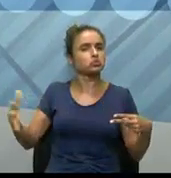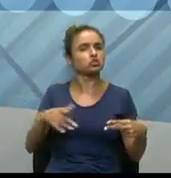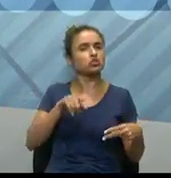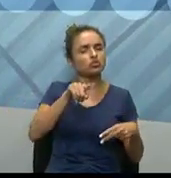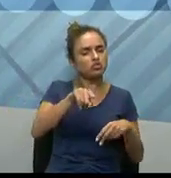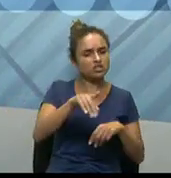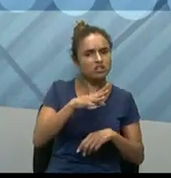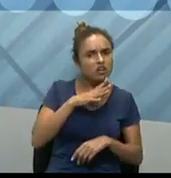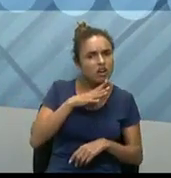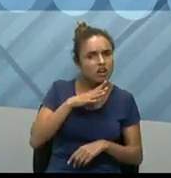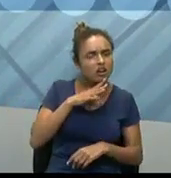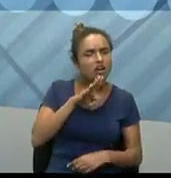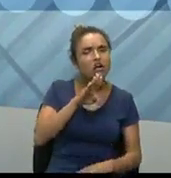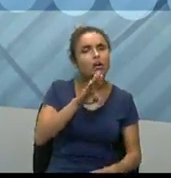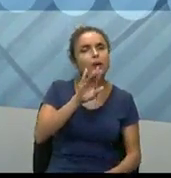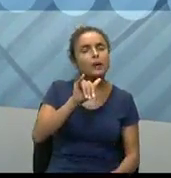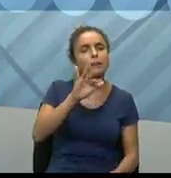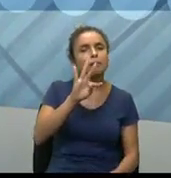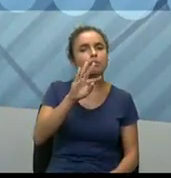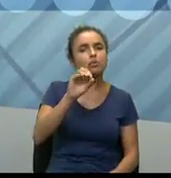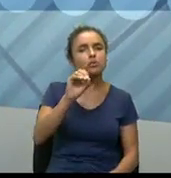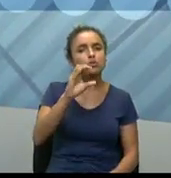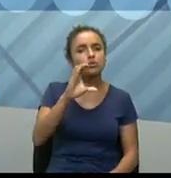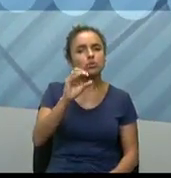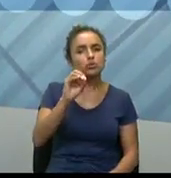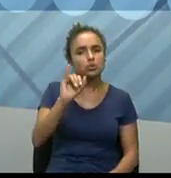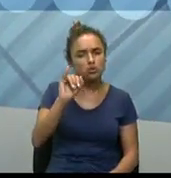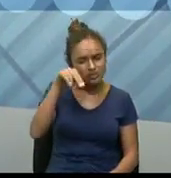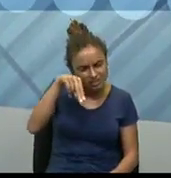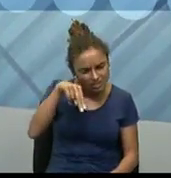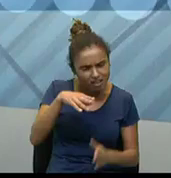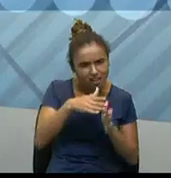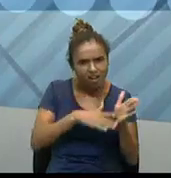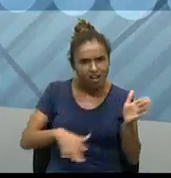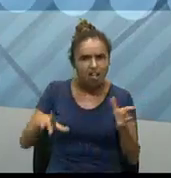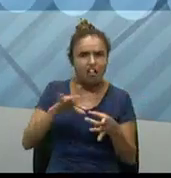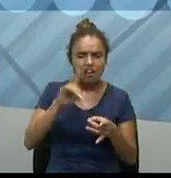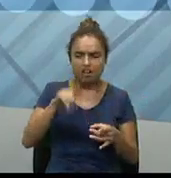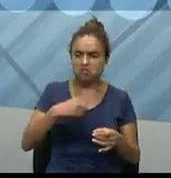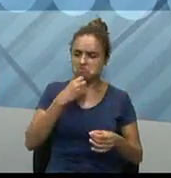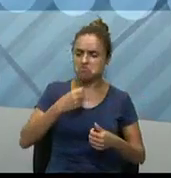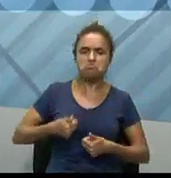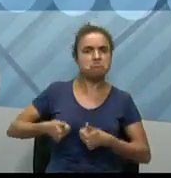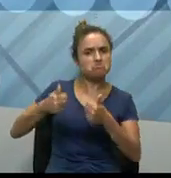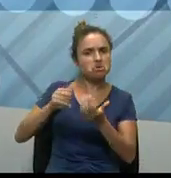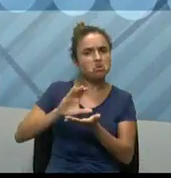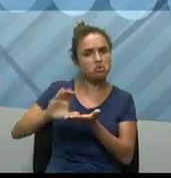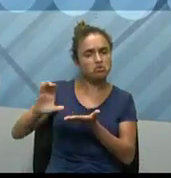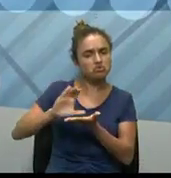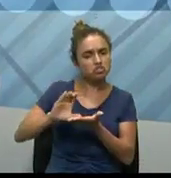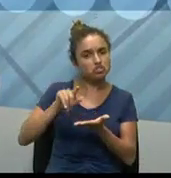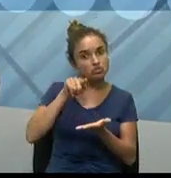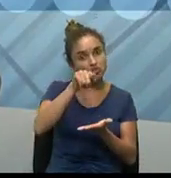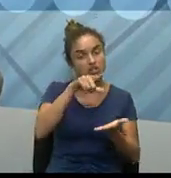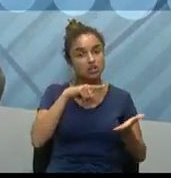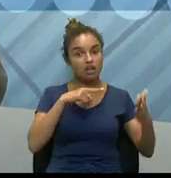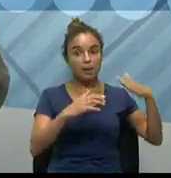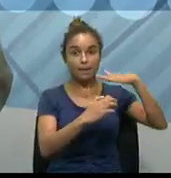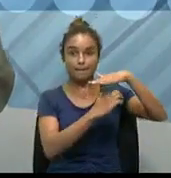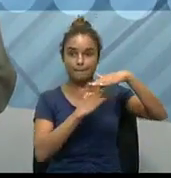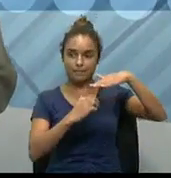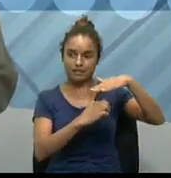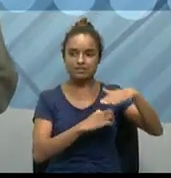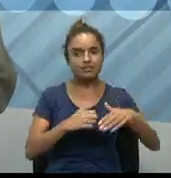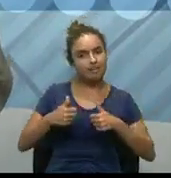tem sobre as bitcoins? Será que é um bom investimento, né? Se você tem um negócio, né? Então, como que